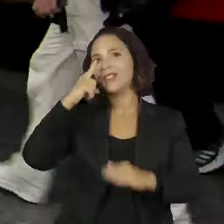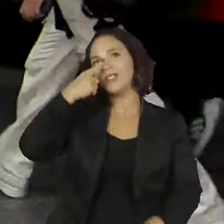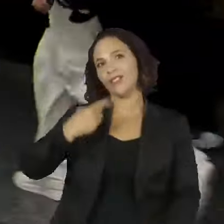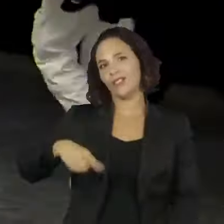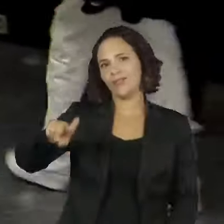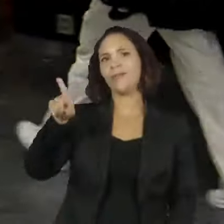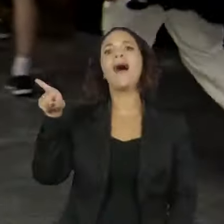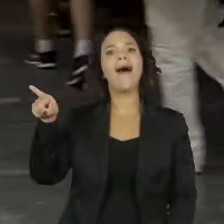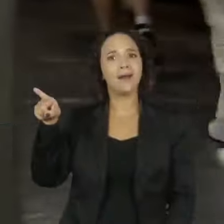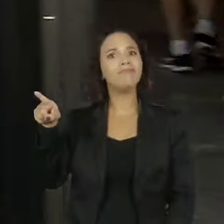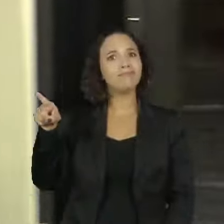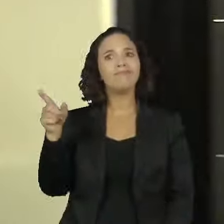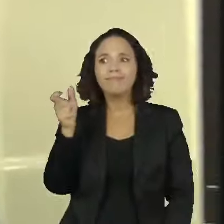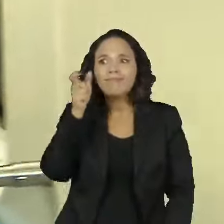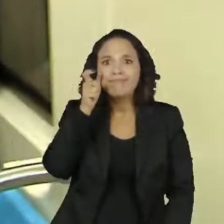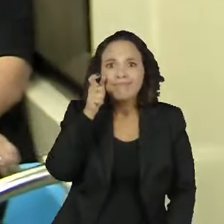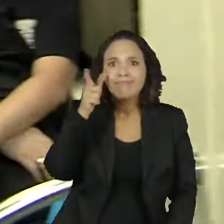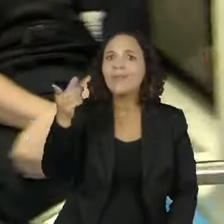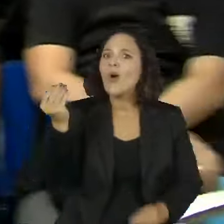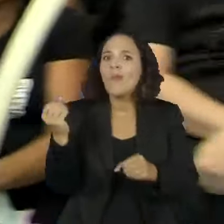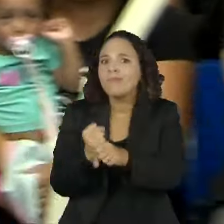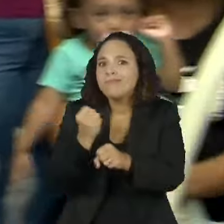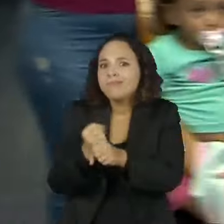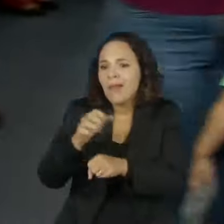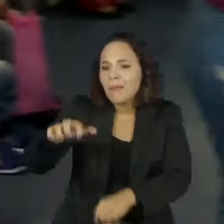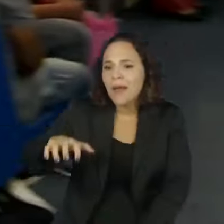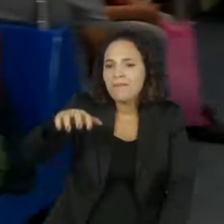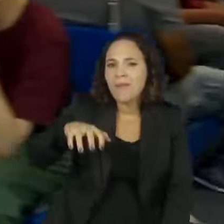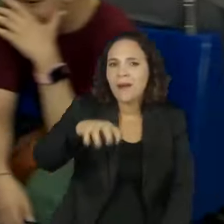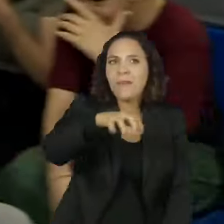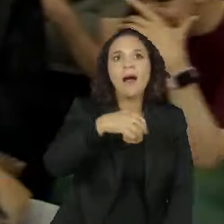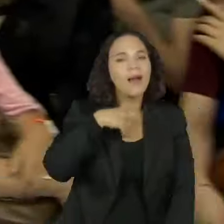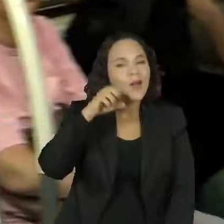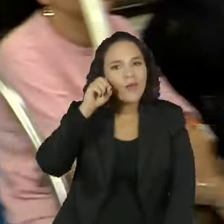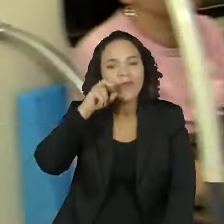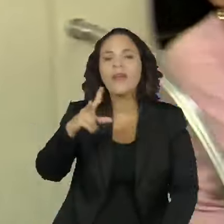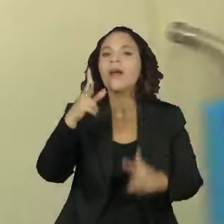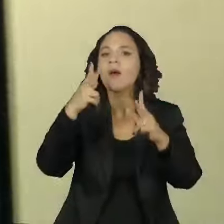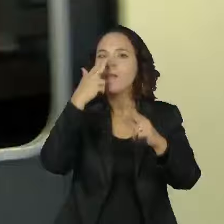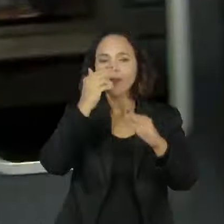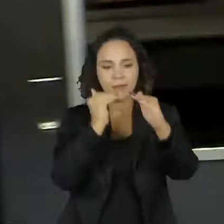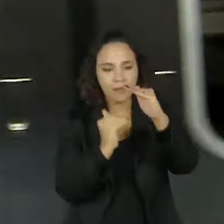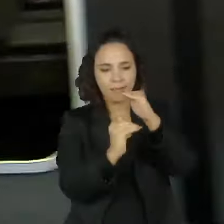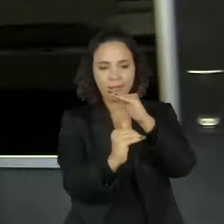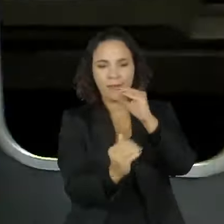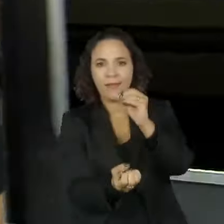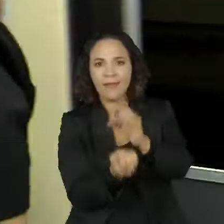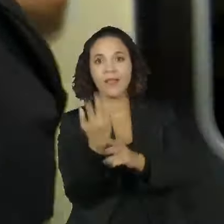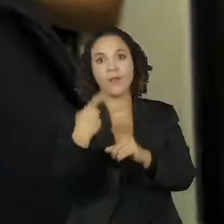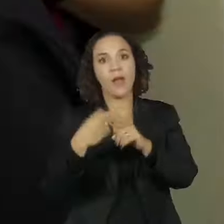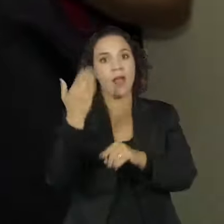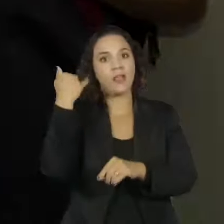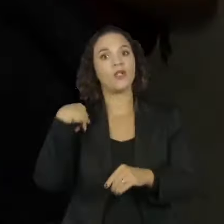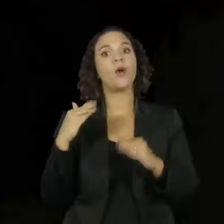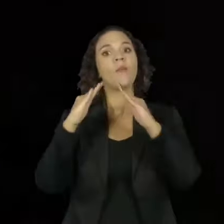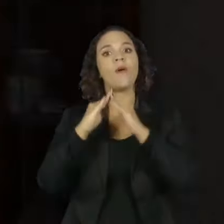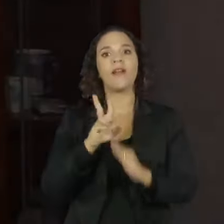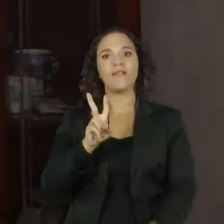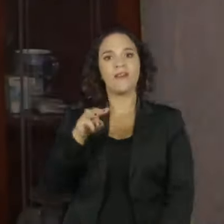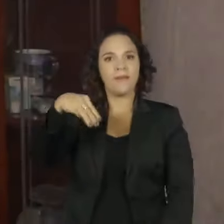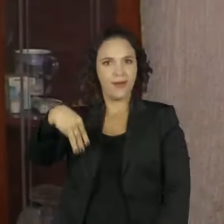acompanhou de perto a construção das estações. Vi o metrô nascer, porque no passado eu morava em Vila Mariana.